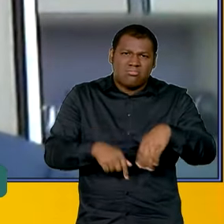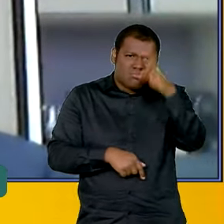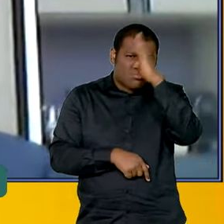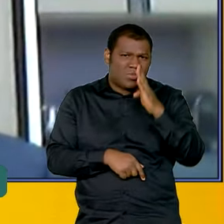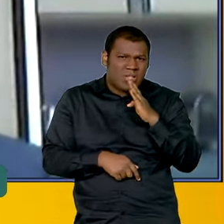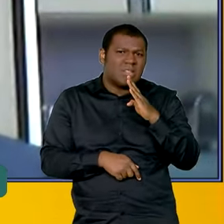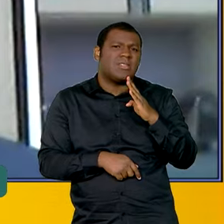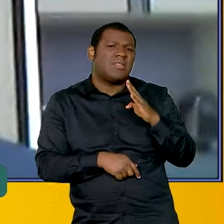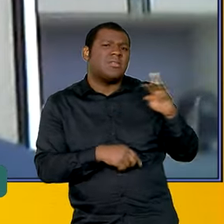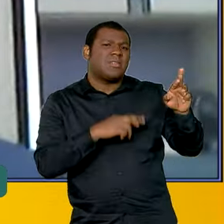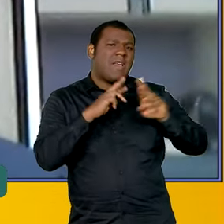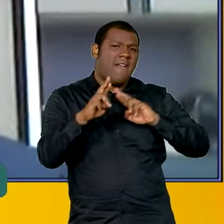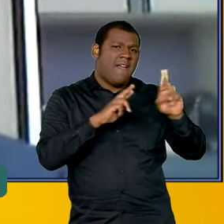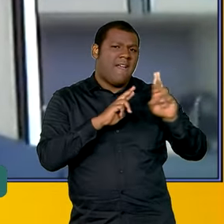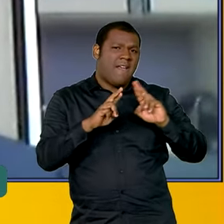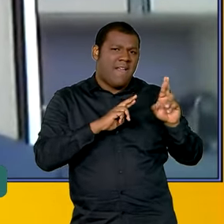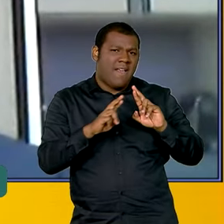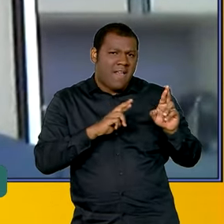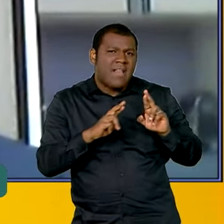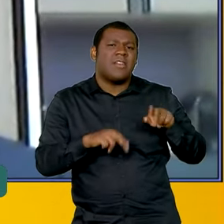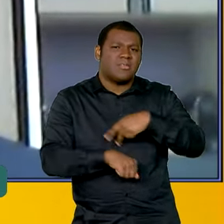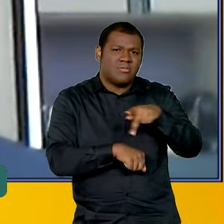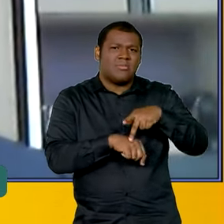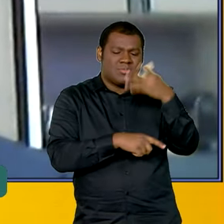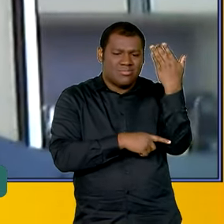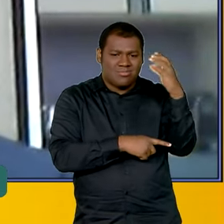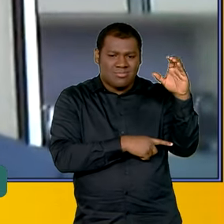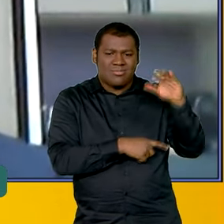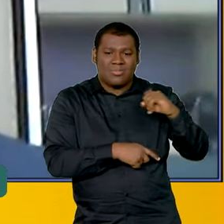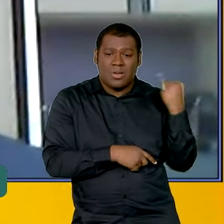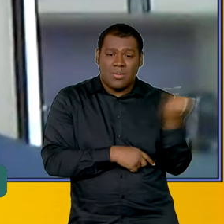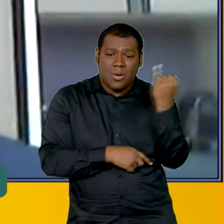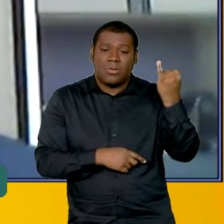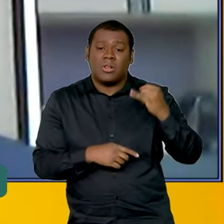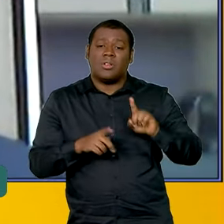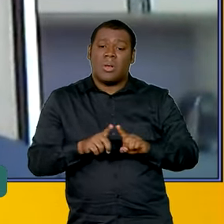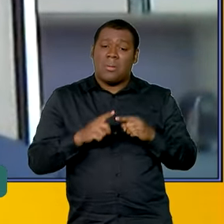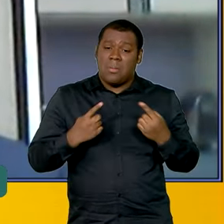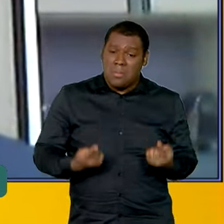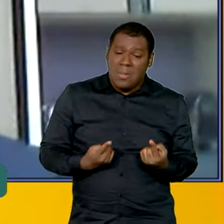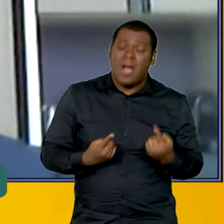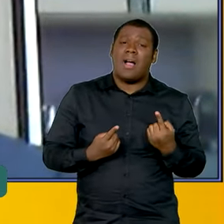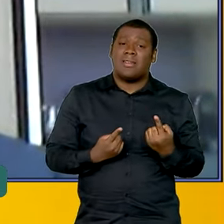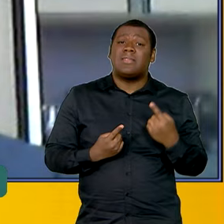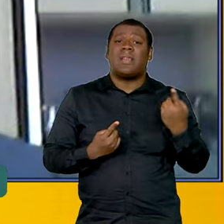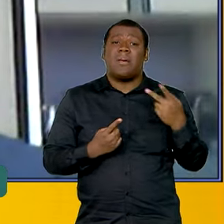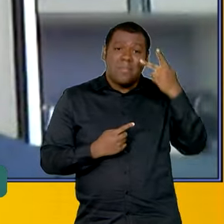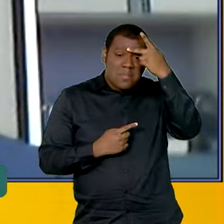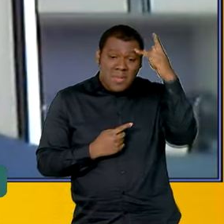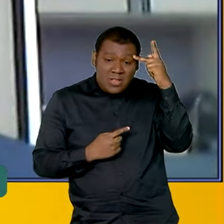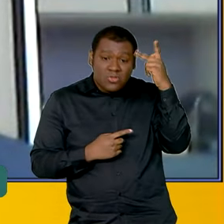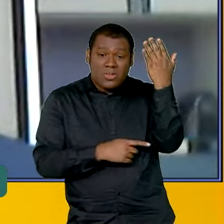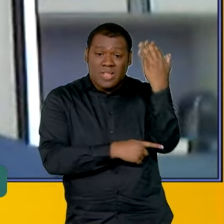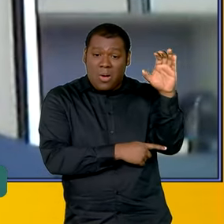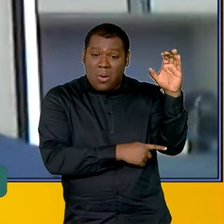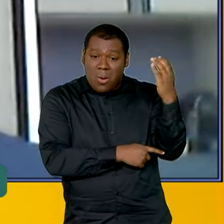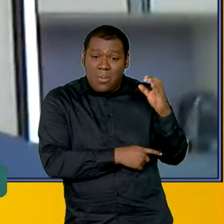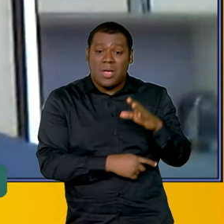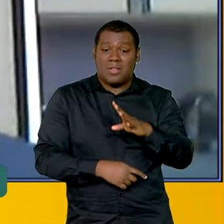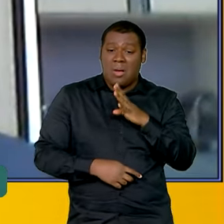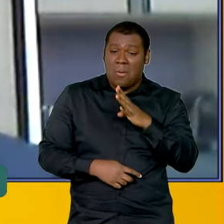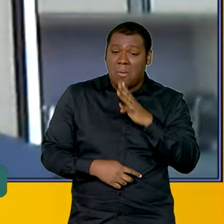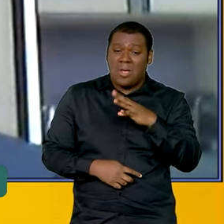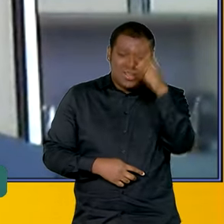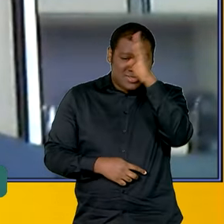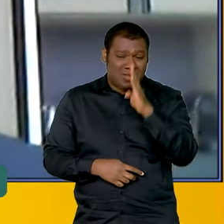ainda é pouco conhecido na Colômbia. Então, esse é o nosso desafio, é superar esse desconhecimento mútuo e mostrar que nós temos, sim,